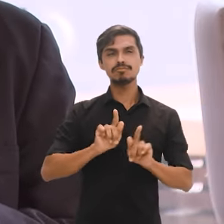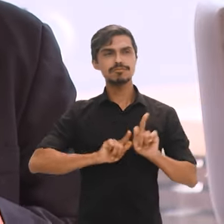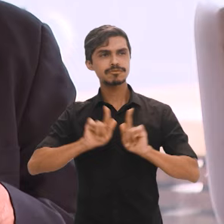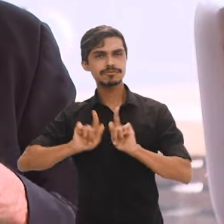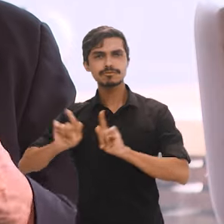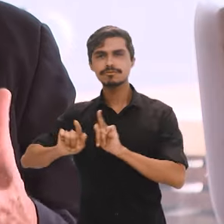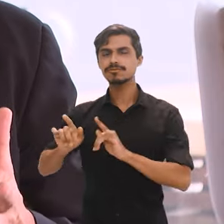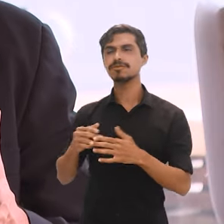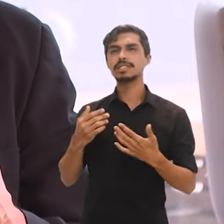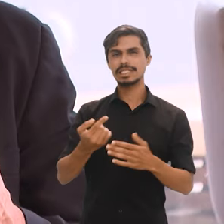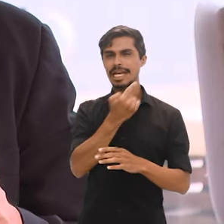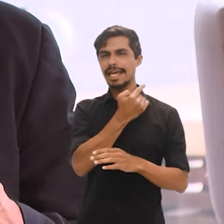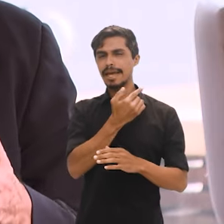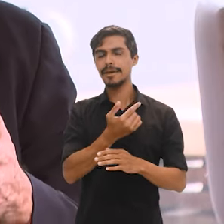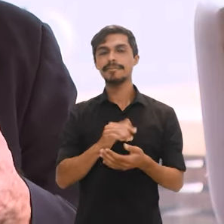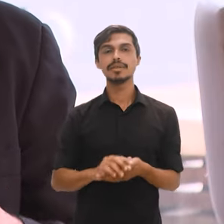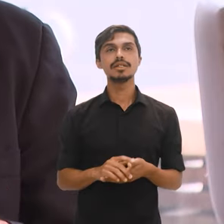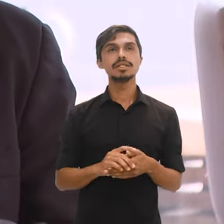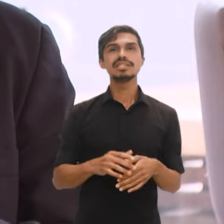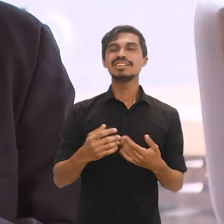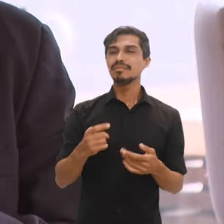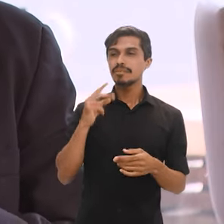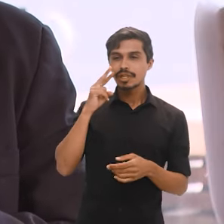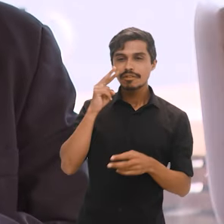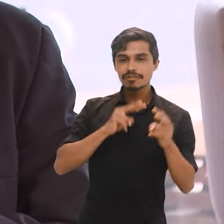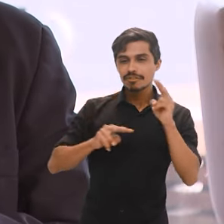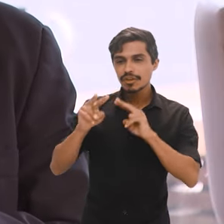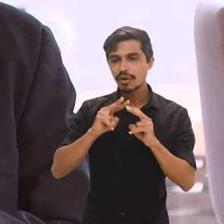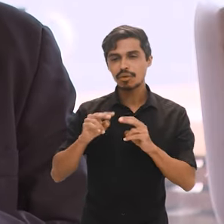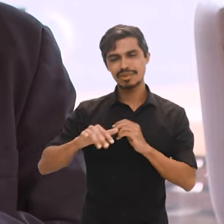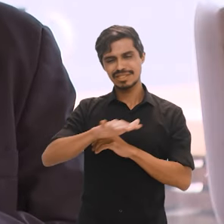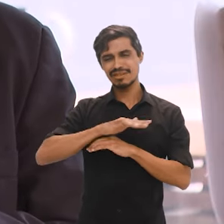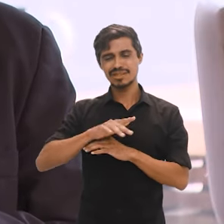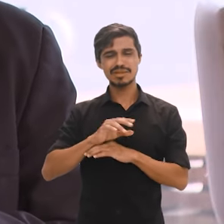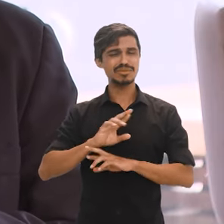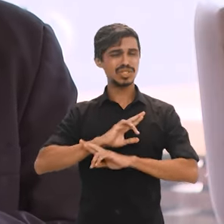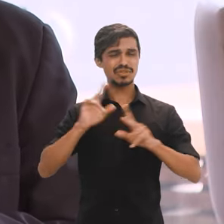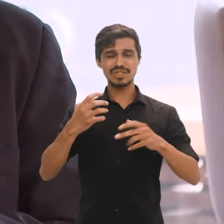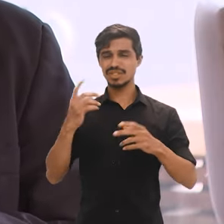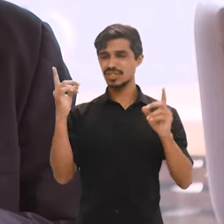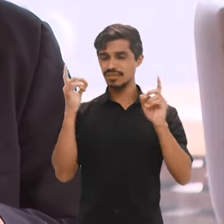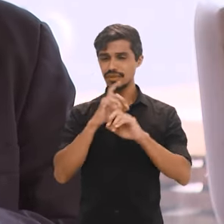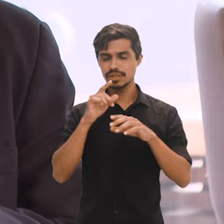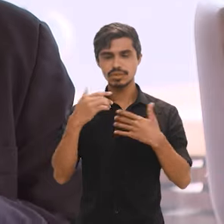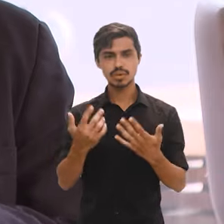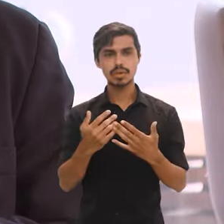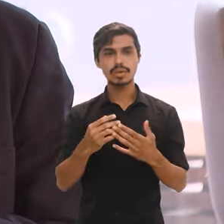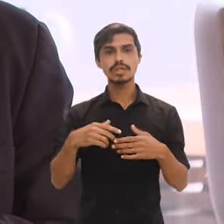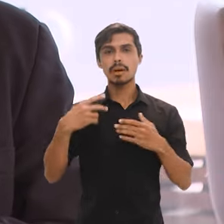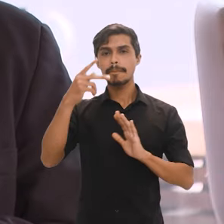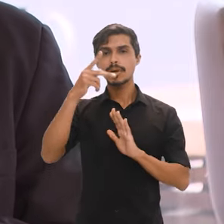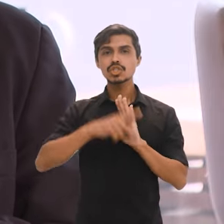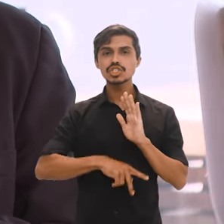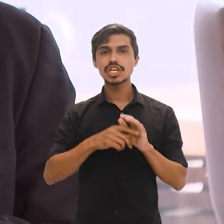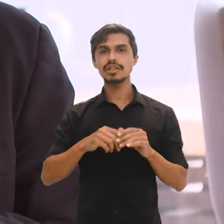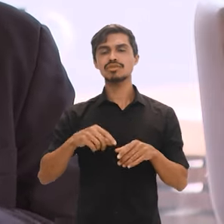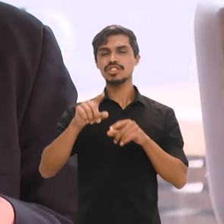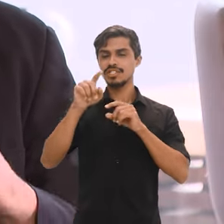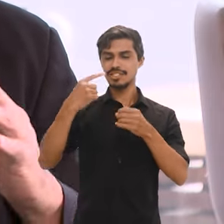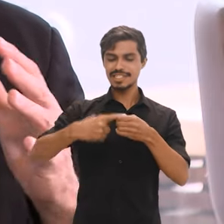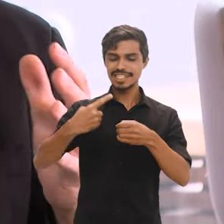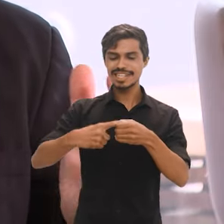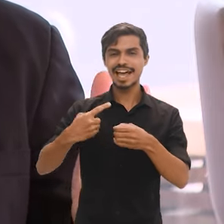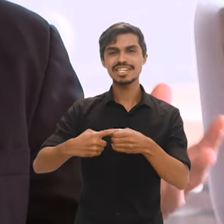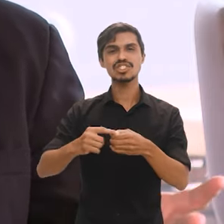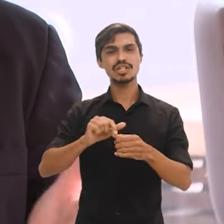dava mais conta de uma realidade que estava estabelecida ali na década de 1930, que era um projeto urbano-industrial. O país